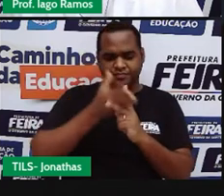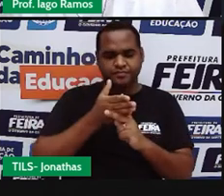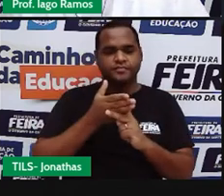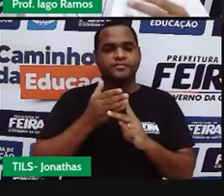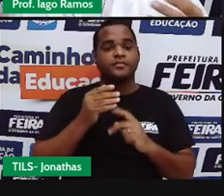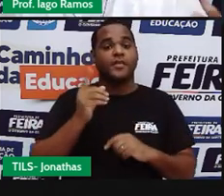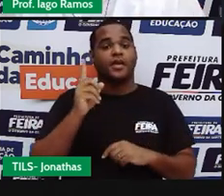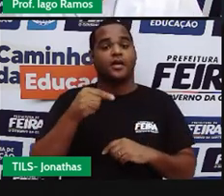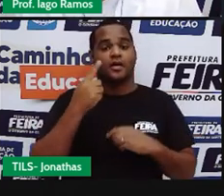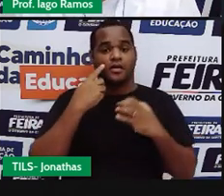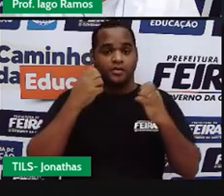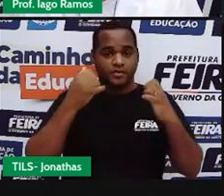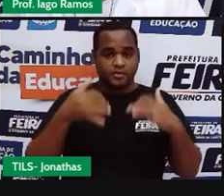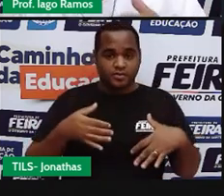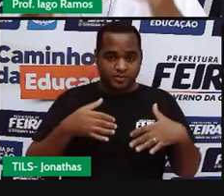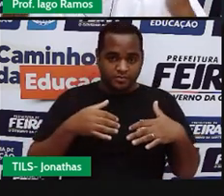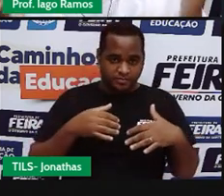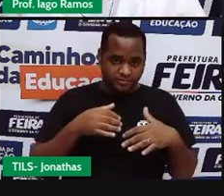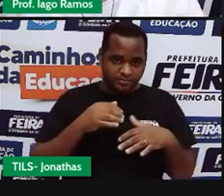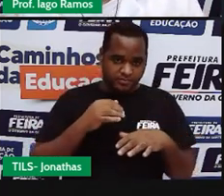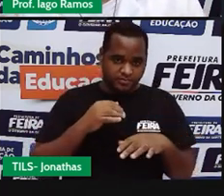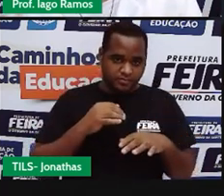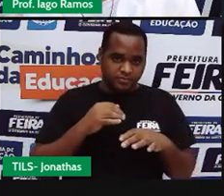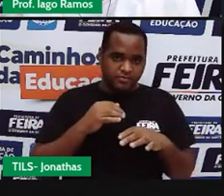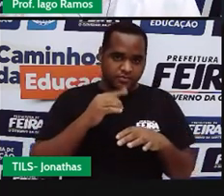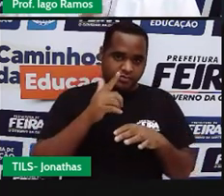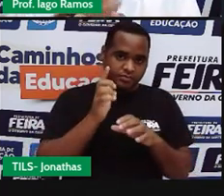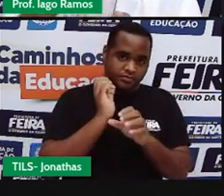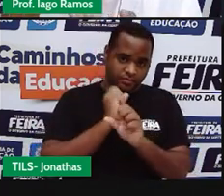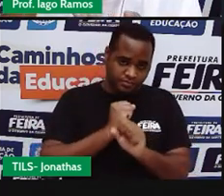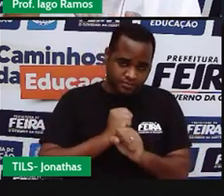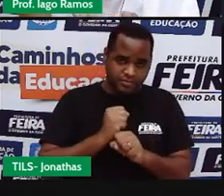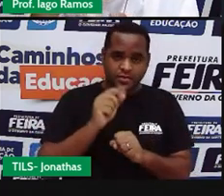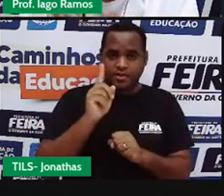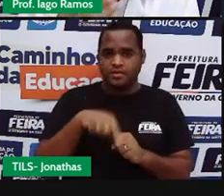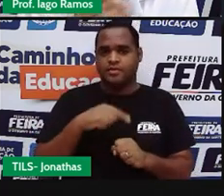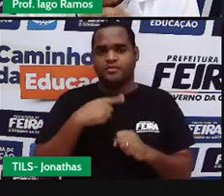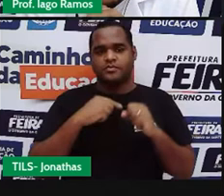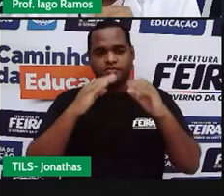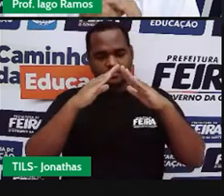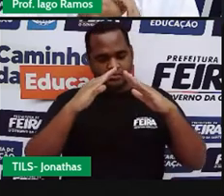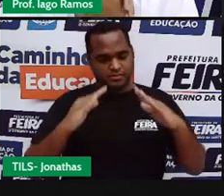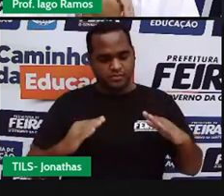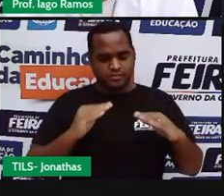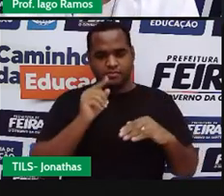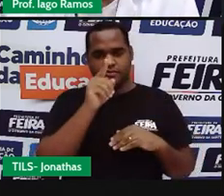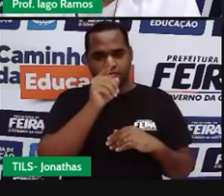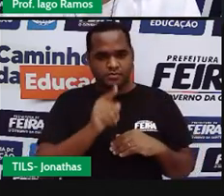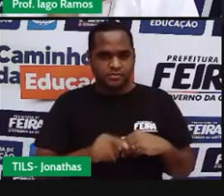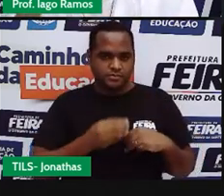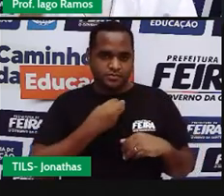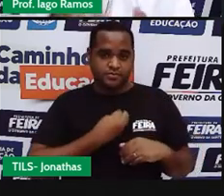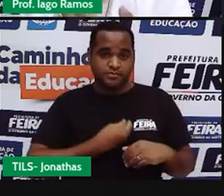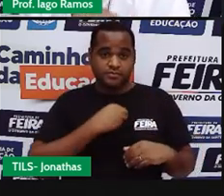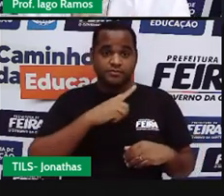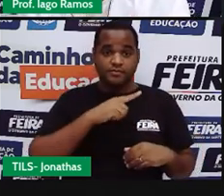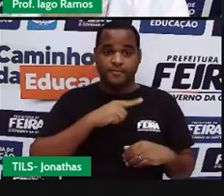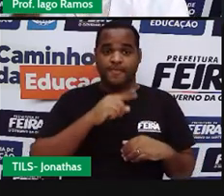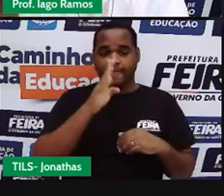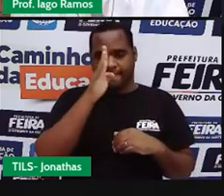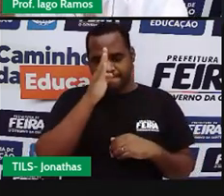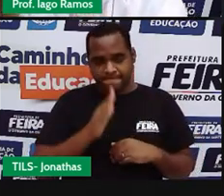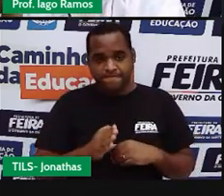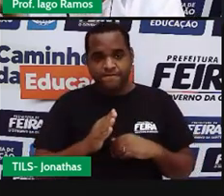esse segmento de reta ou semirreta, que divide o ângulo ao meio, que divide o